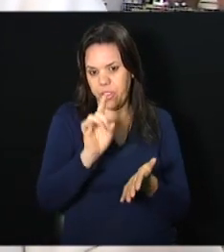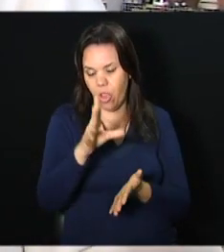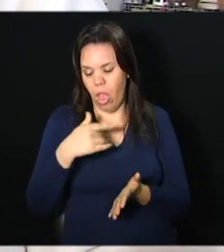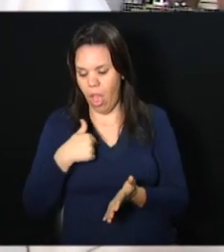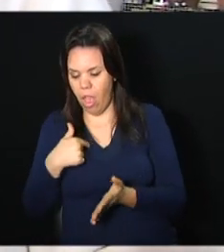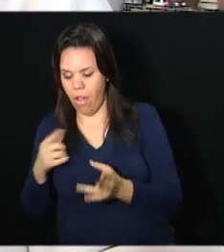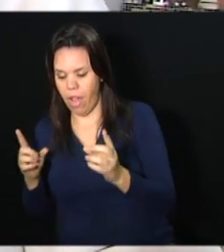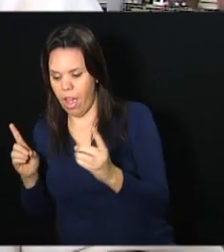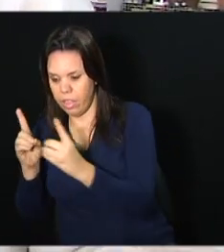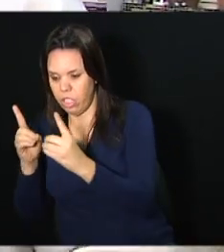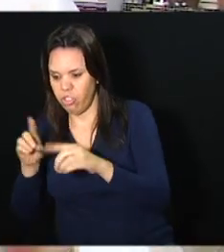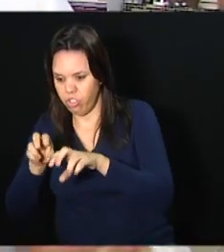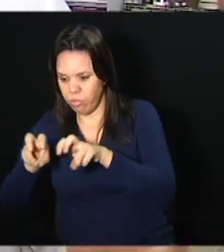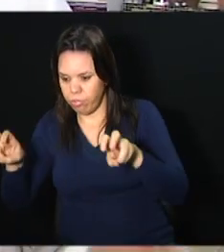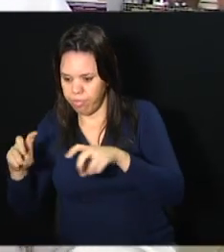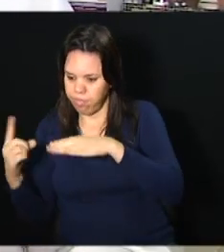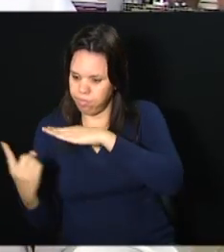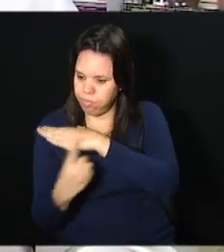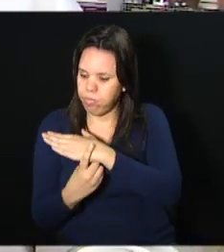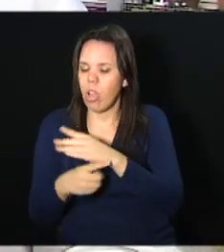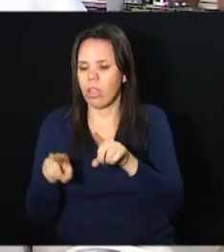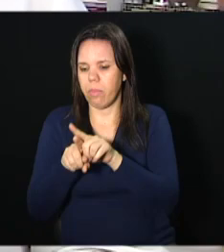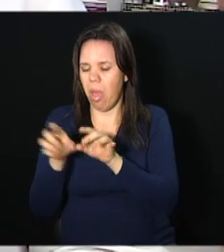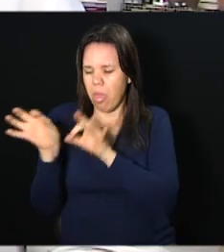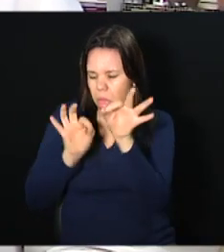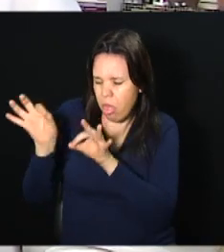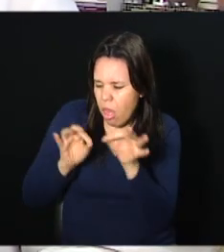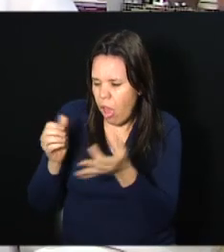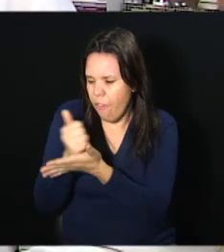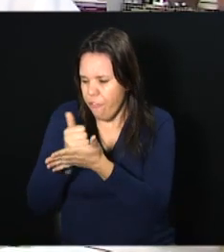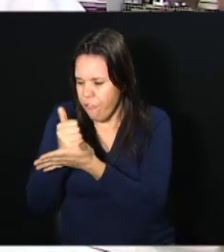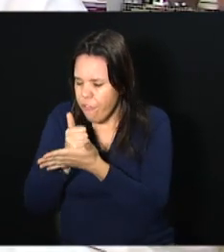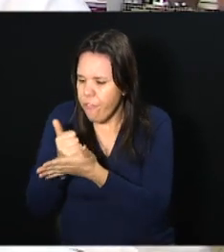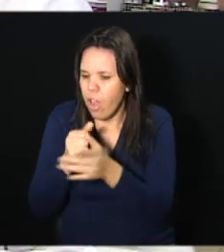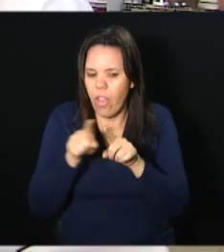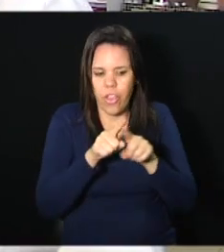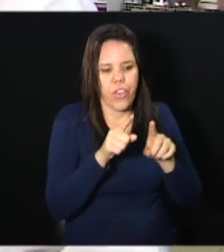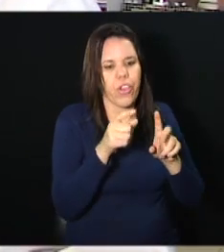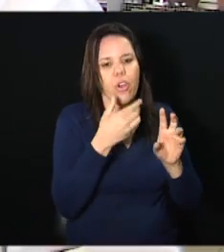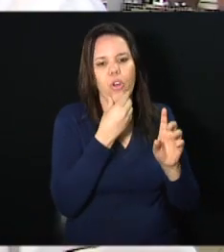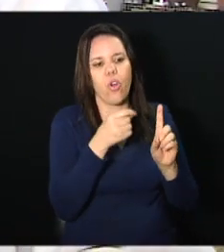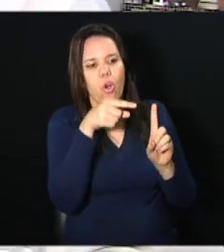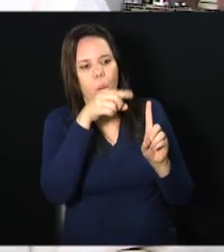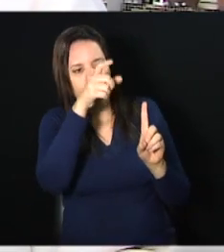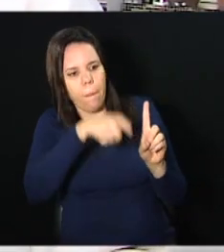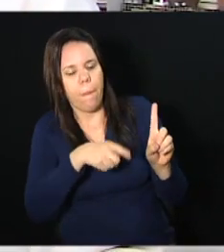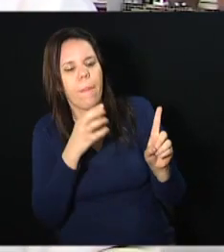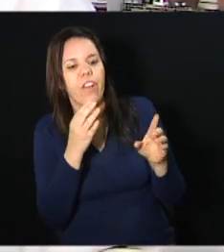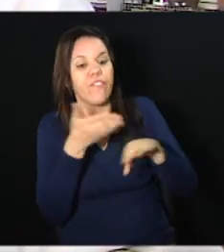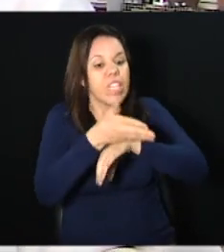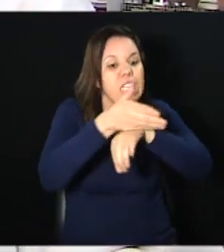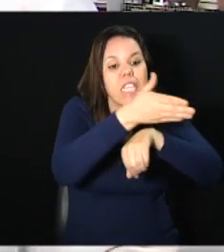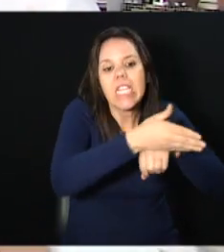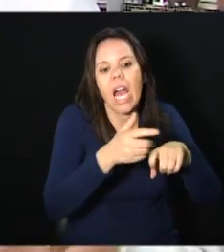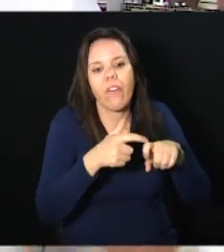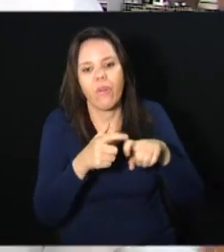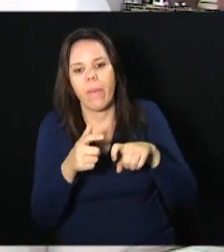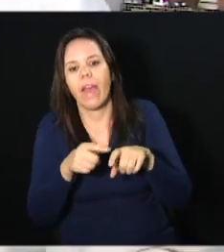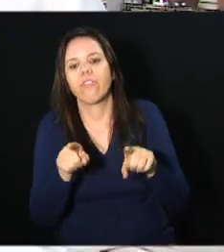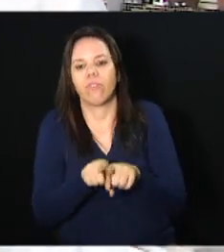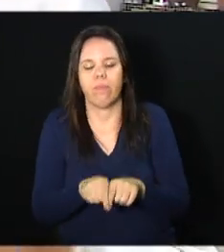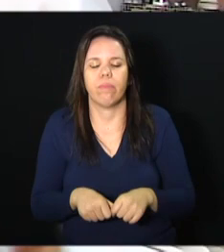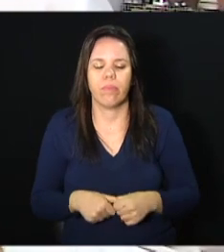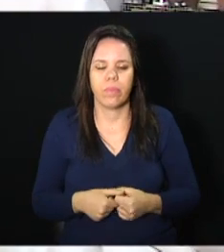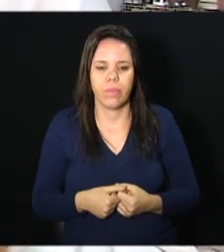atendi o balcão, eu fazia as fórmulas, ele visitava os médicos e revisava comigo, também visitava os médicos. E